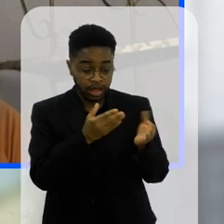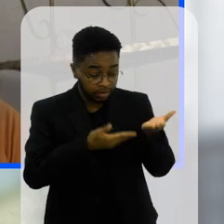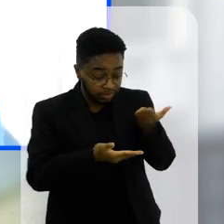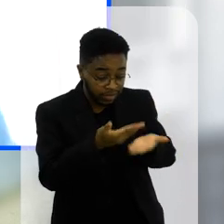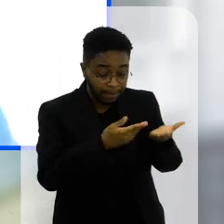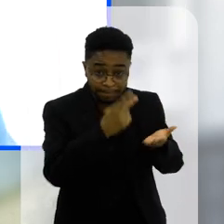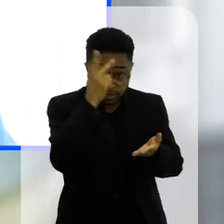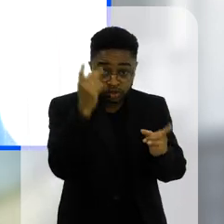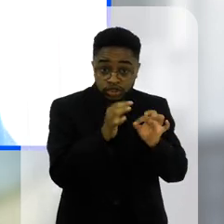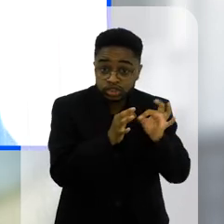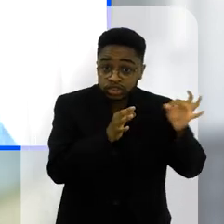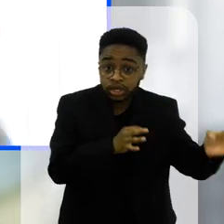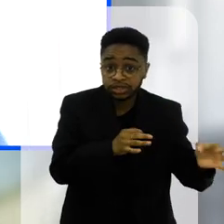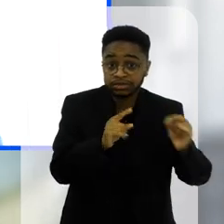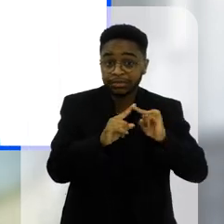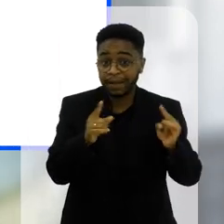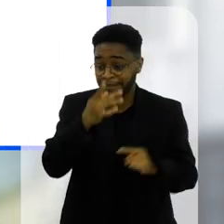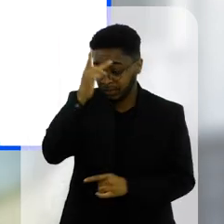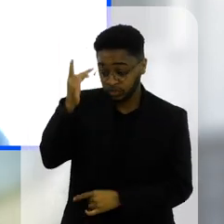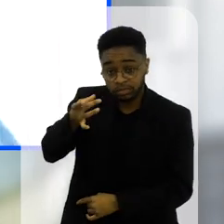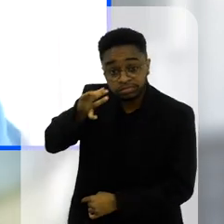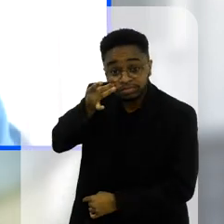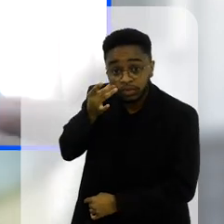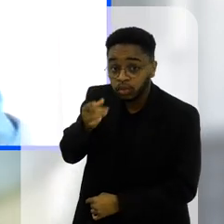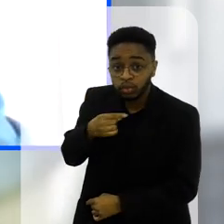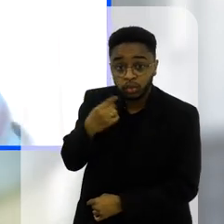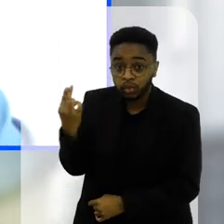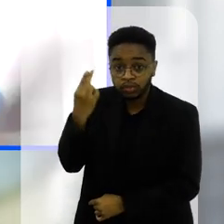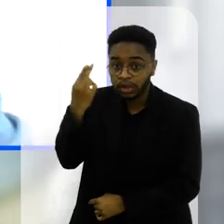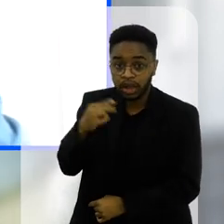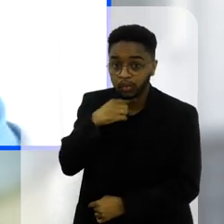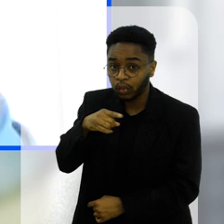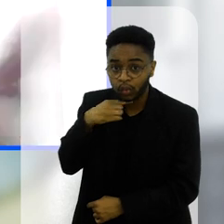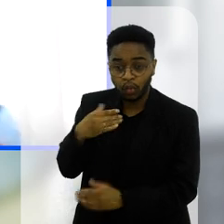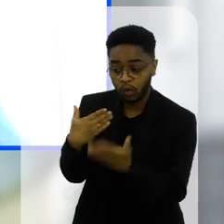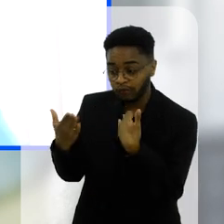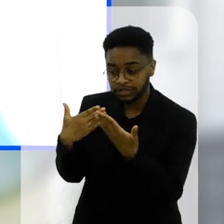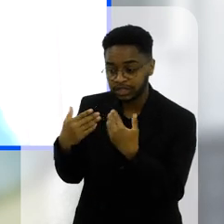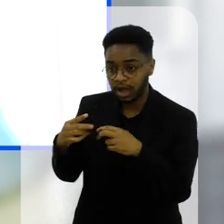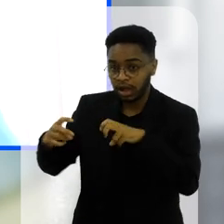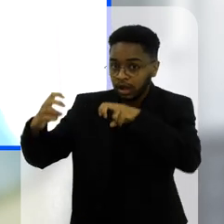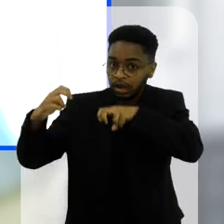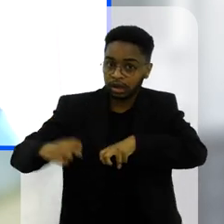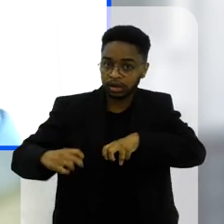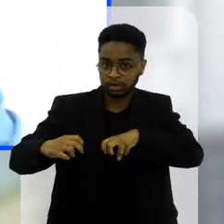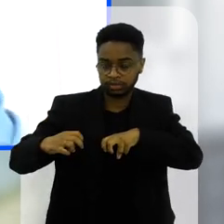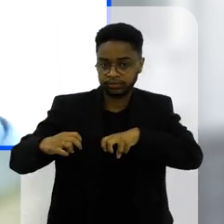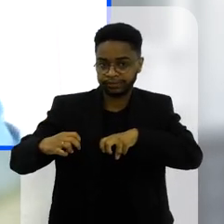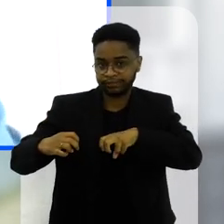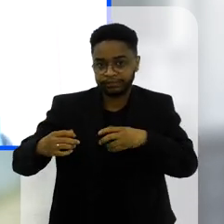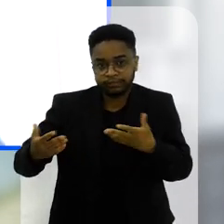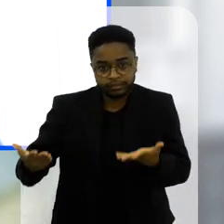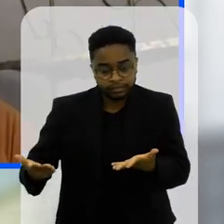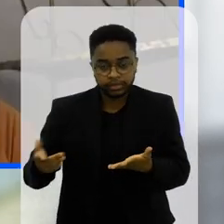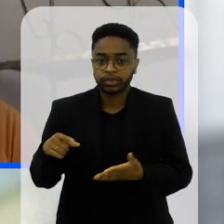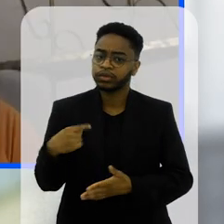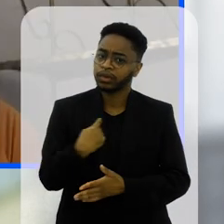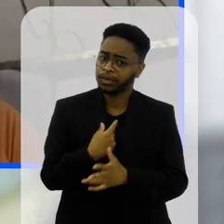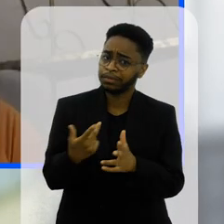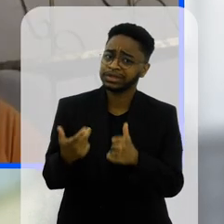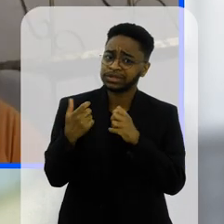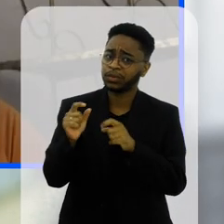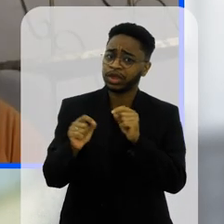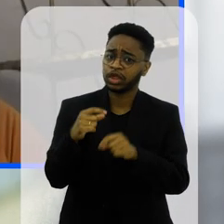com pessoas que estão a quilômetros de distância mas elas são incapazes de conversar de ter um diálogo com quem tá na frente delas enquanto se vê ali